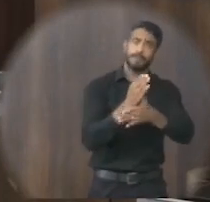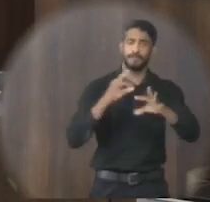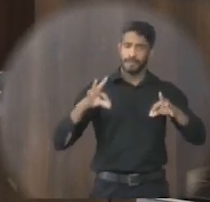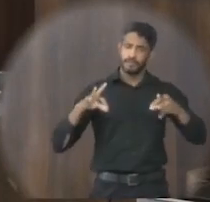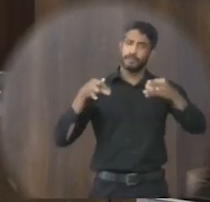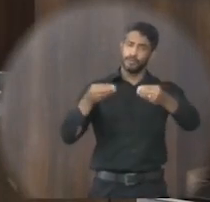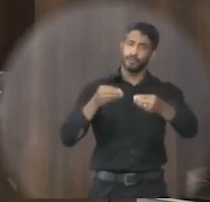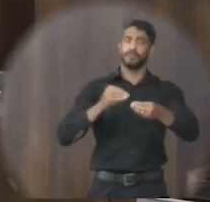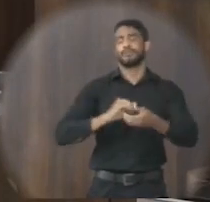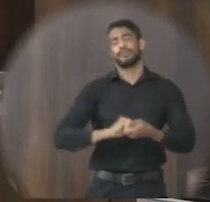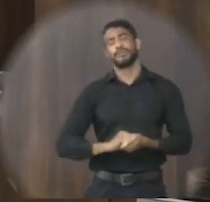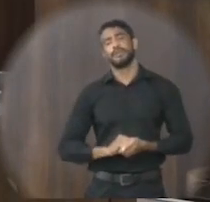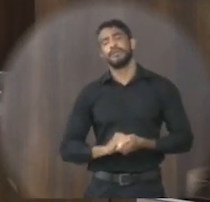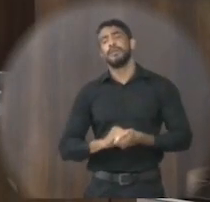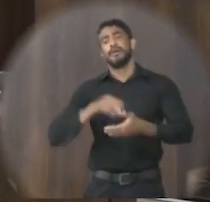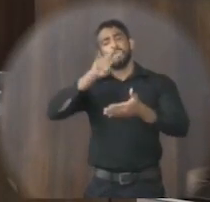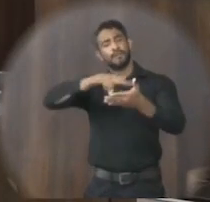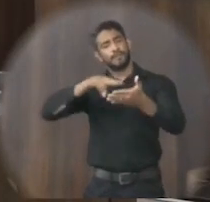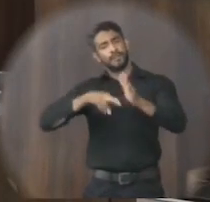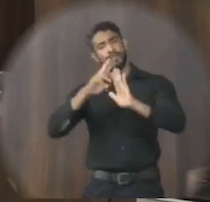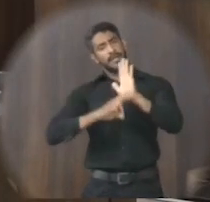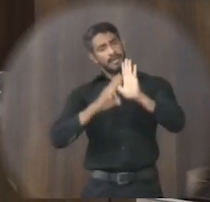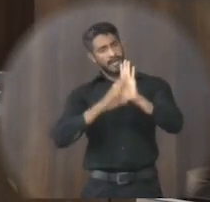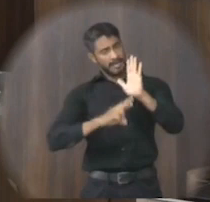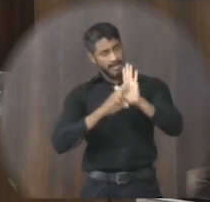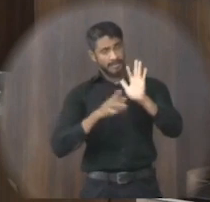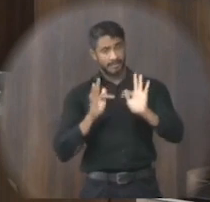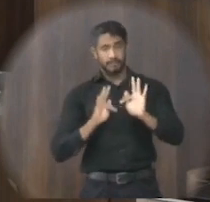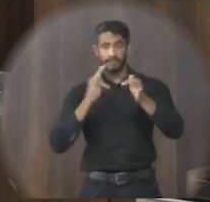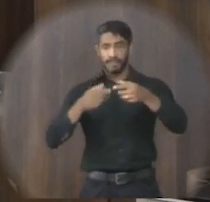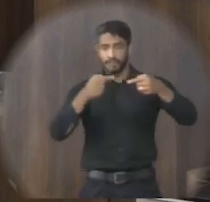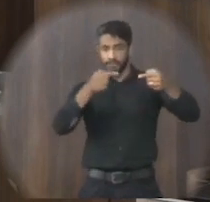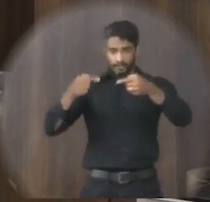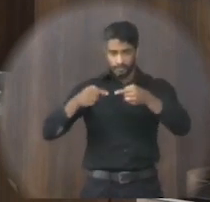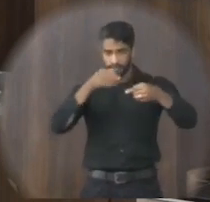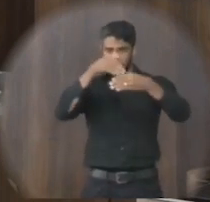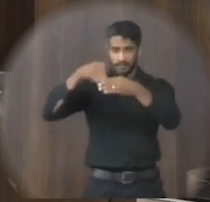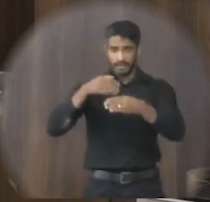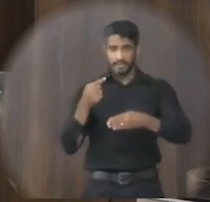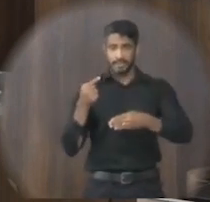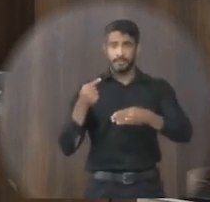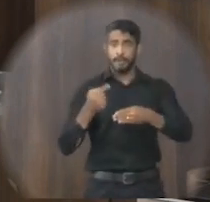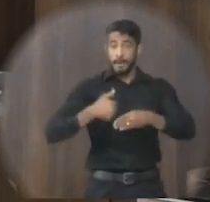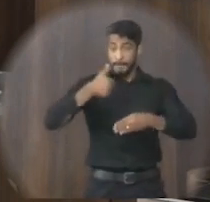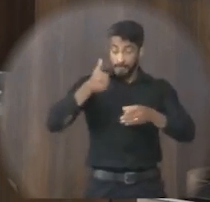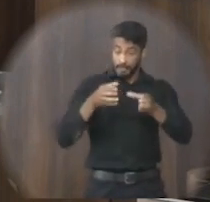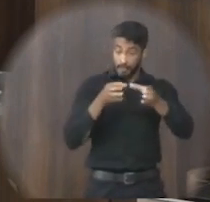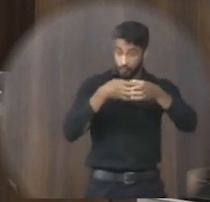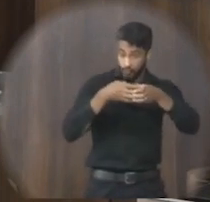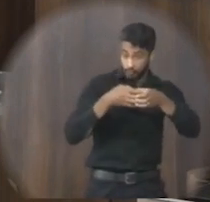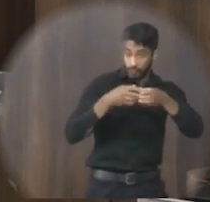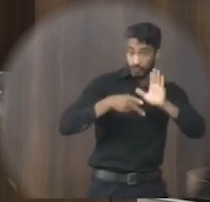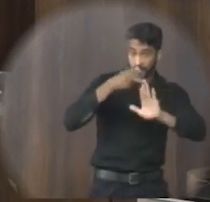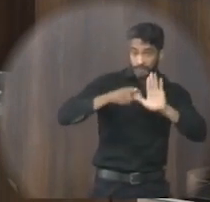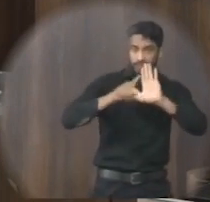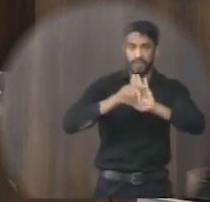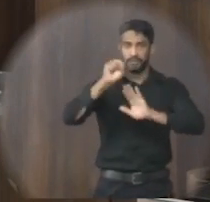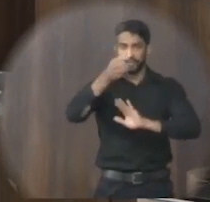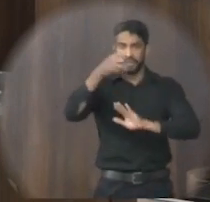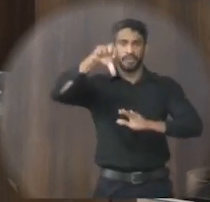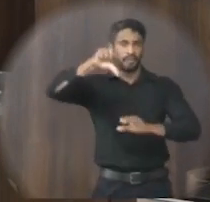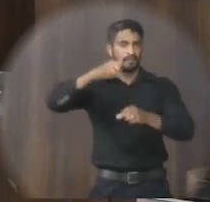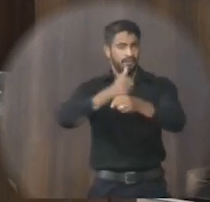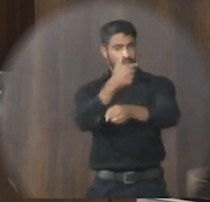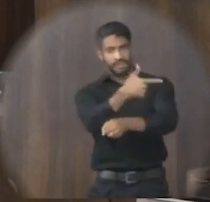unanimidade Foi lida a redação final Passou-se para a discussão em votação Em primeiro turno do projeto de lei 089